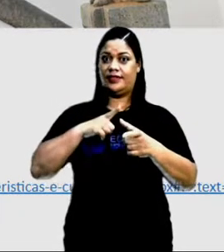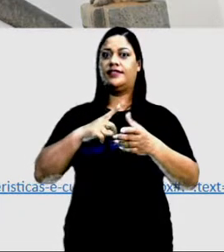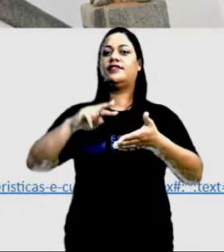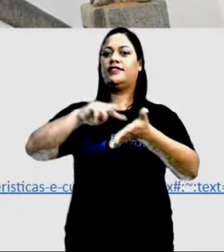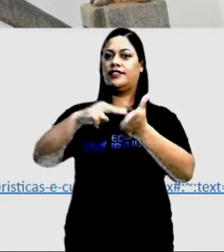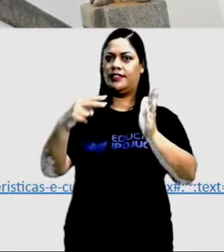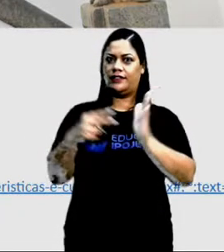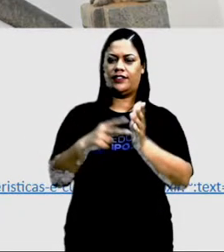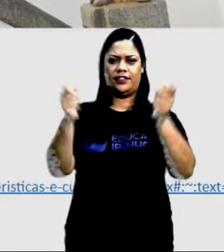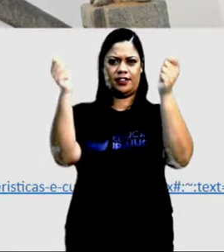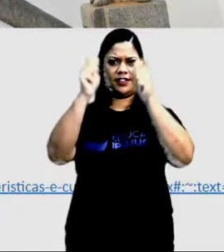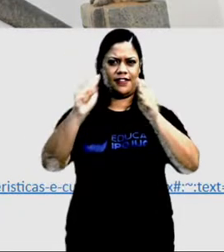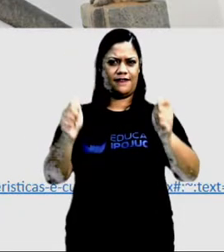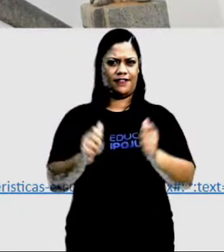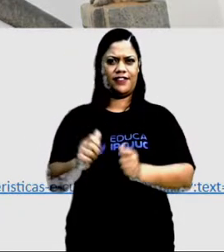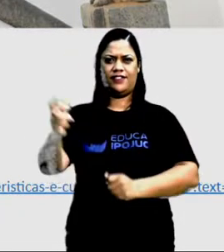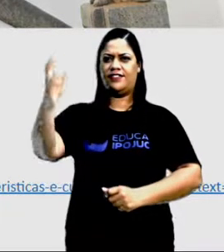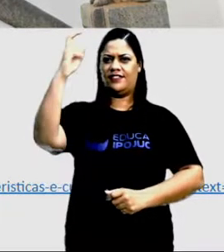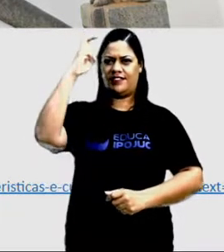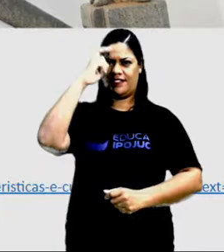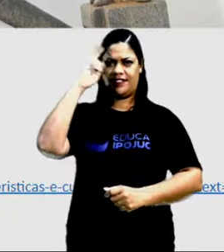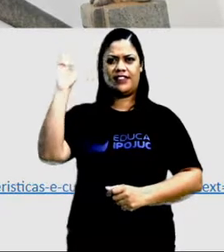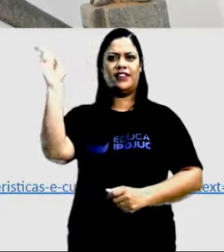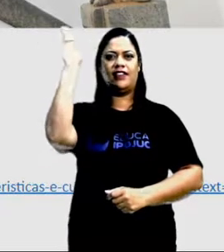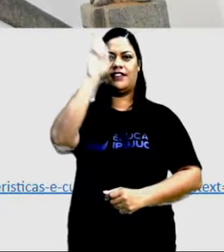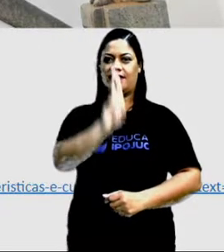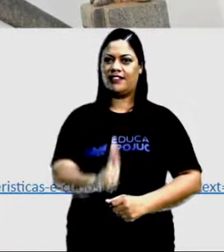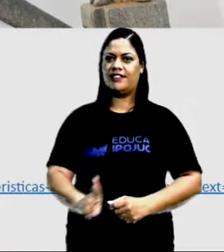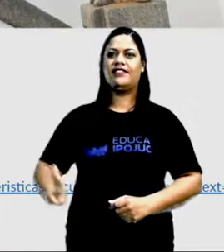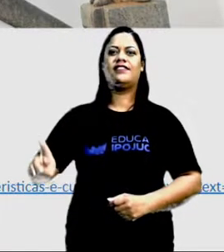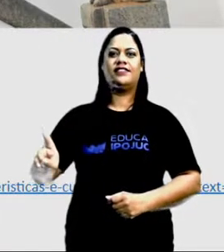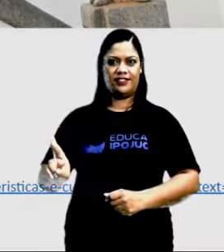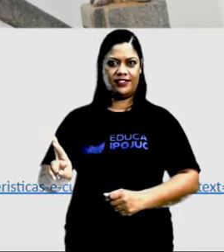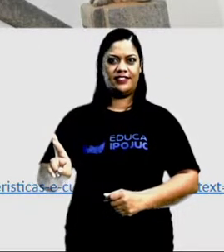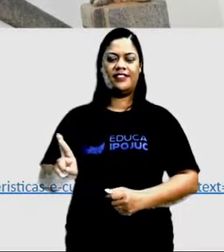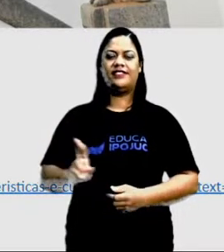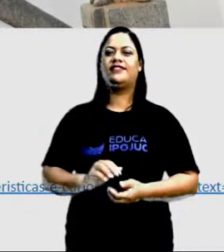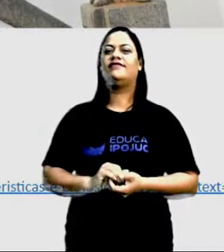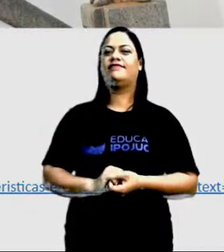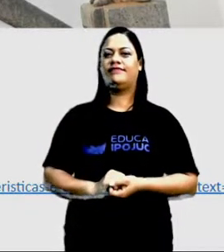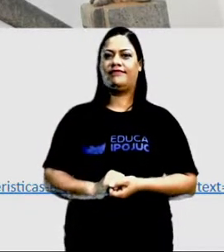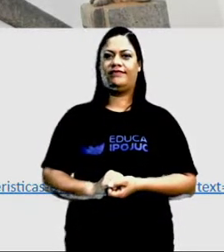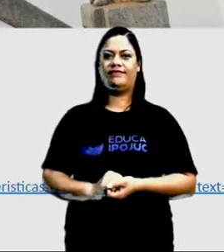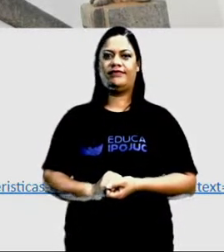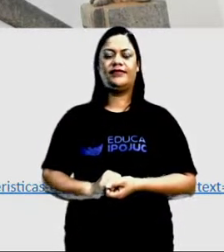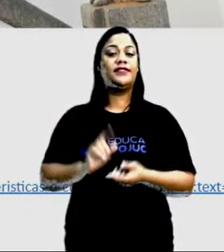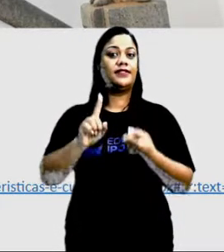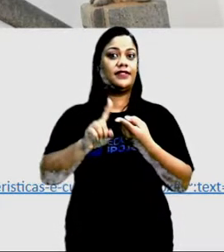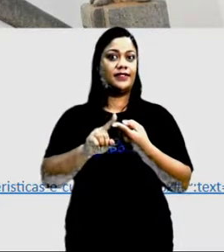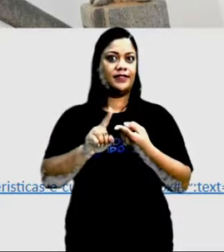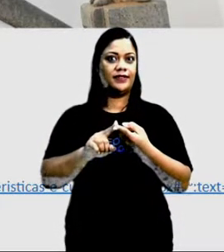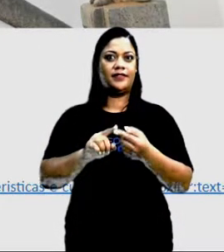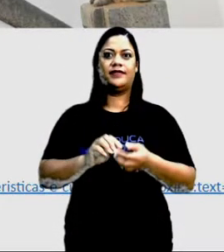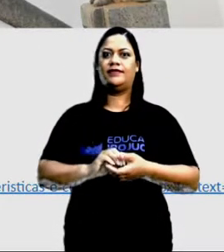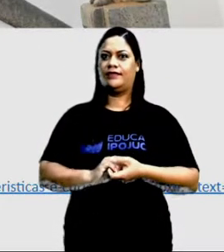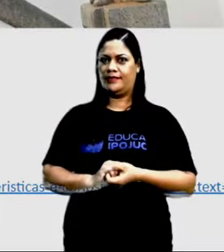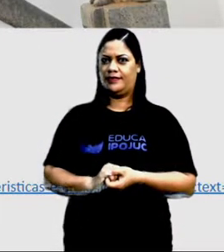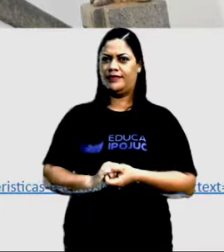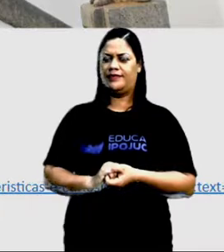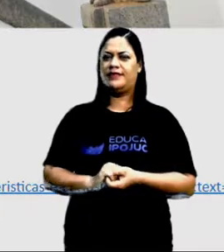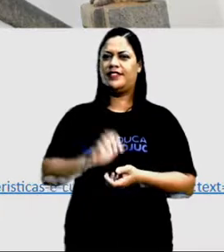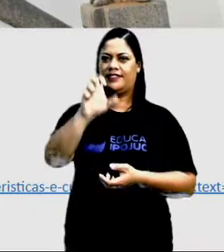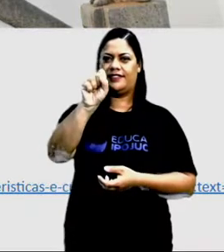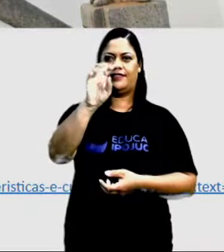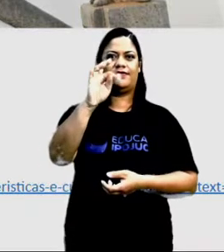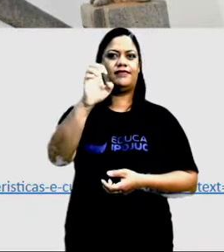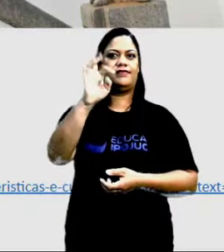artísticas, cultural, religiosas, documental ou também estética para a